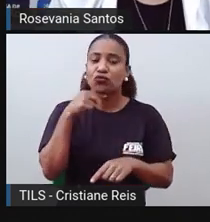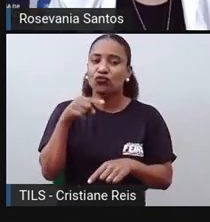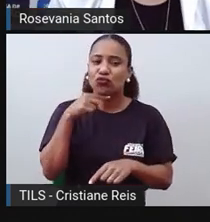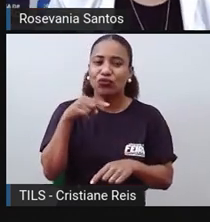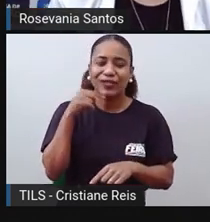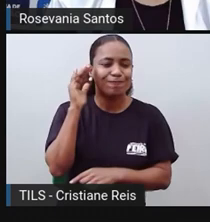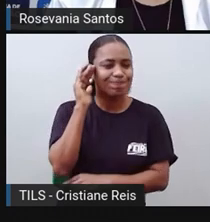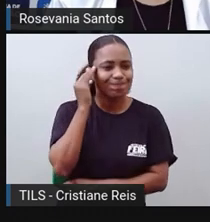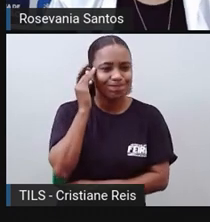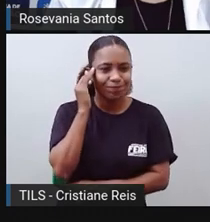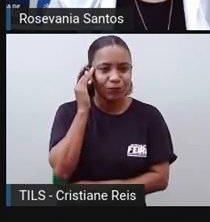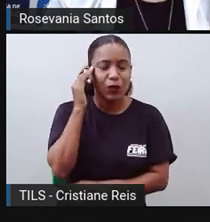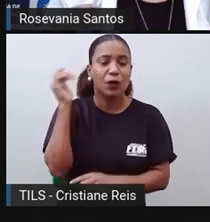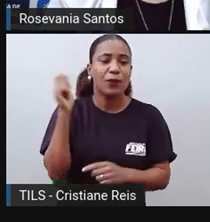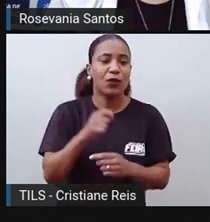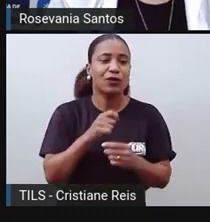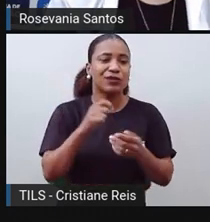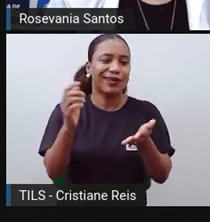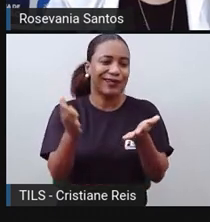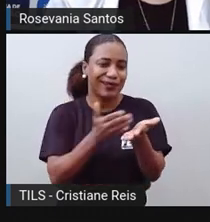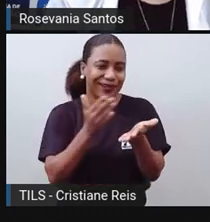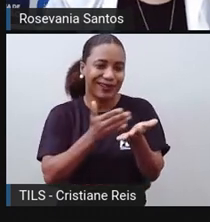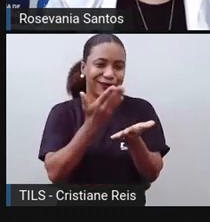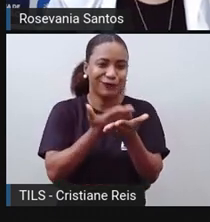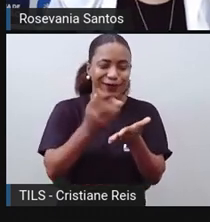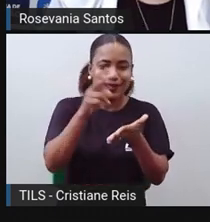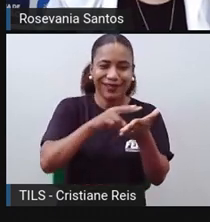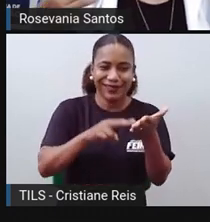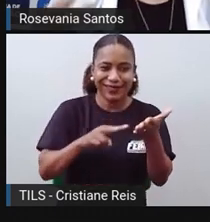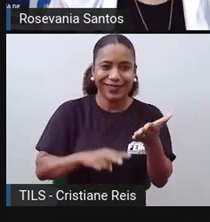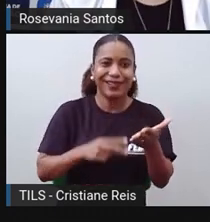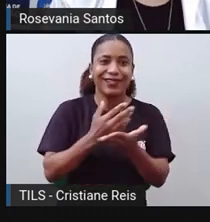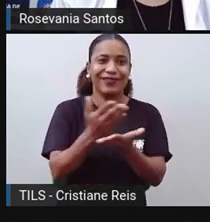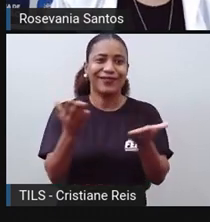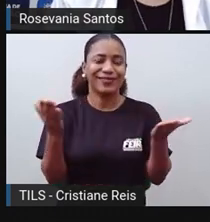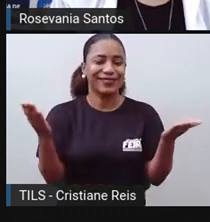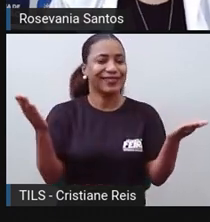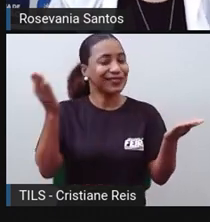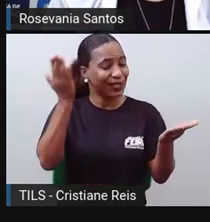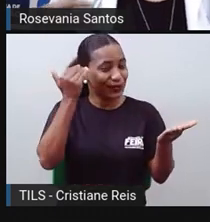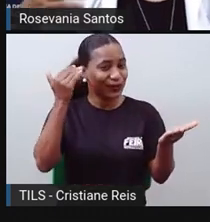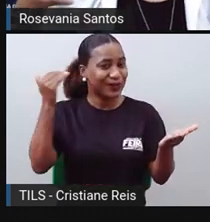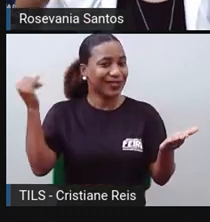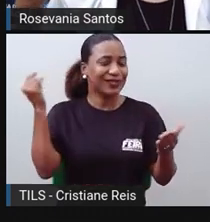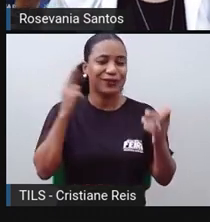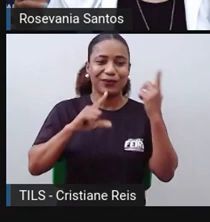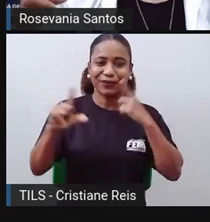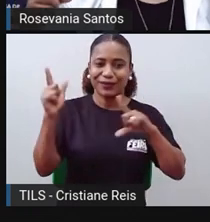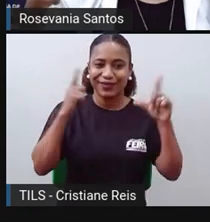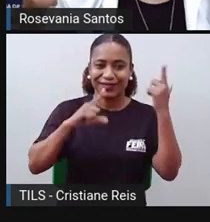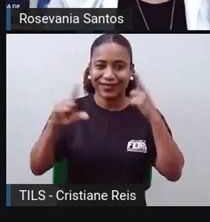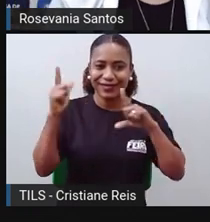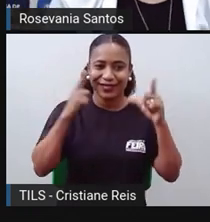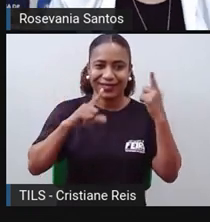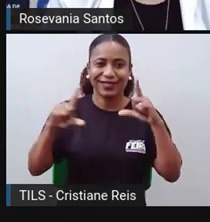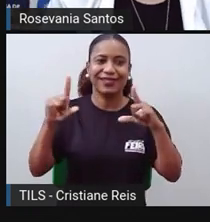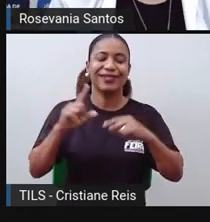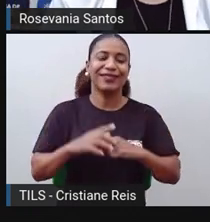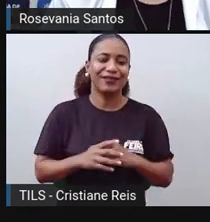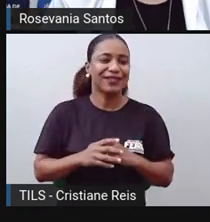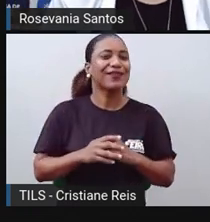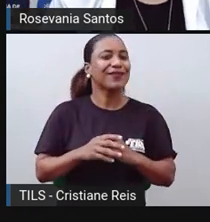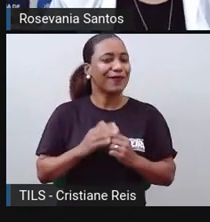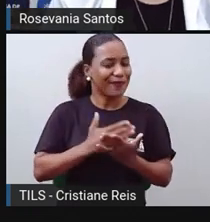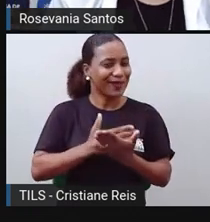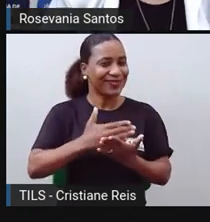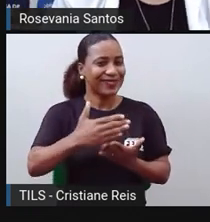aí fazendo novas leituras, então sucesso nessa nova jornada de vocês, nesse novo ano, que vocês vão com toda a sede mesmo para